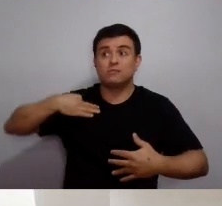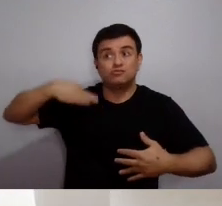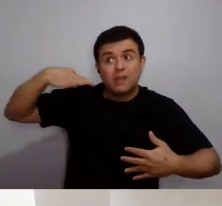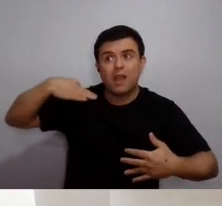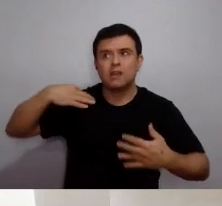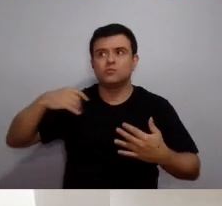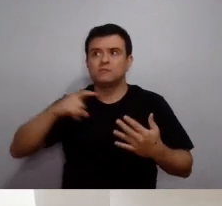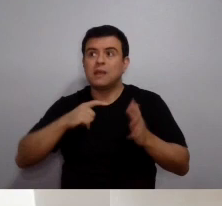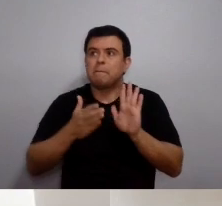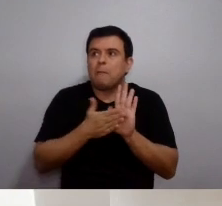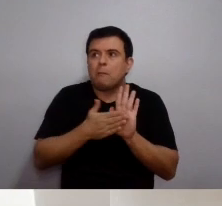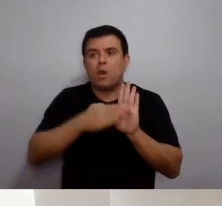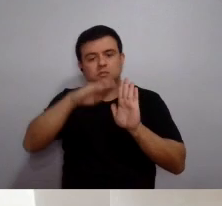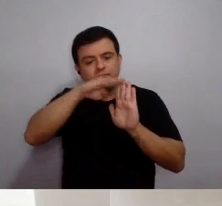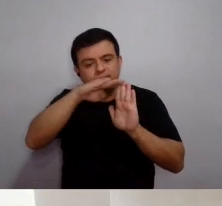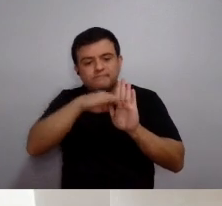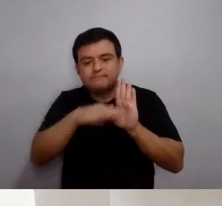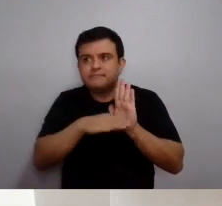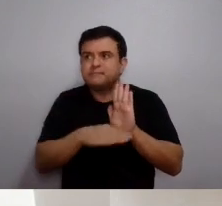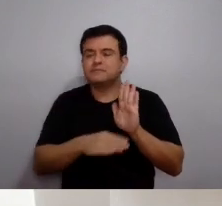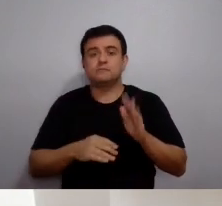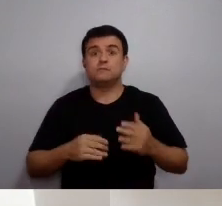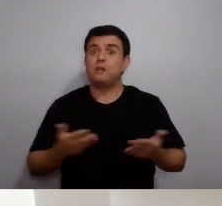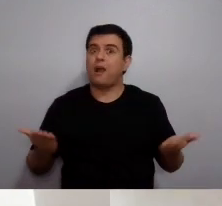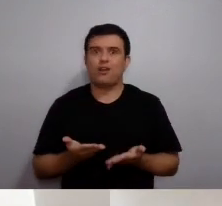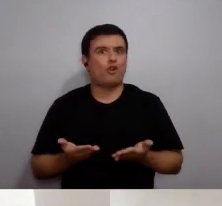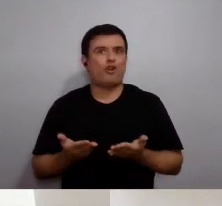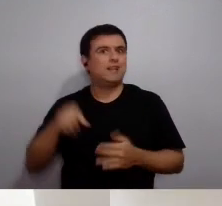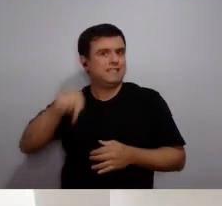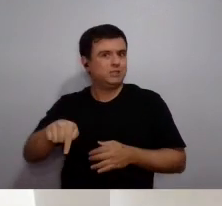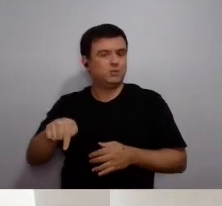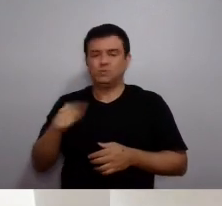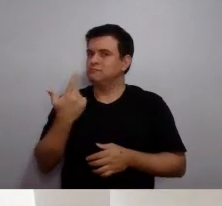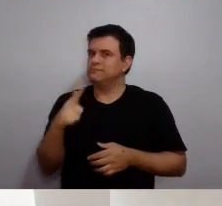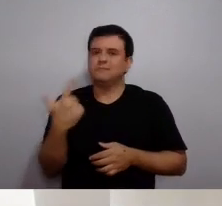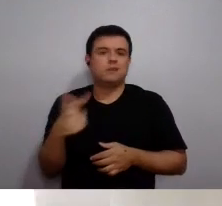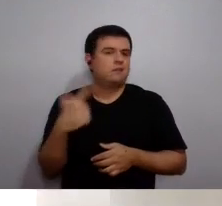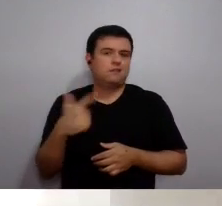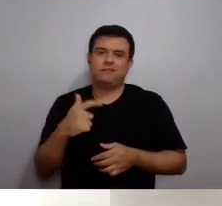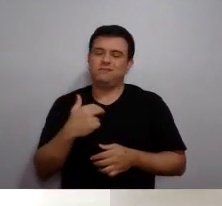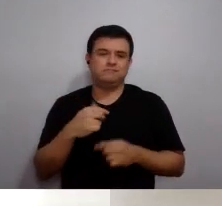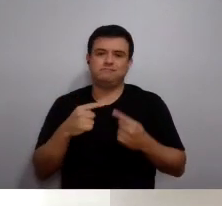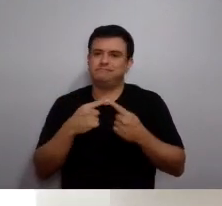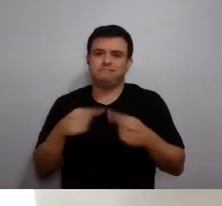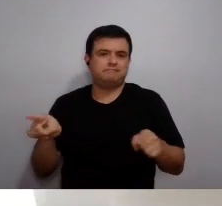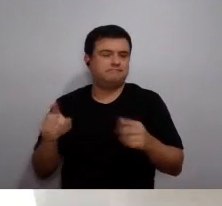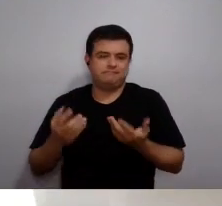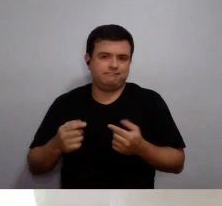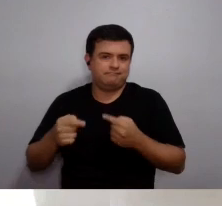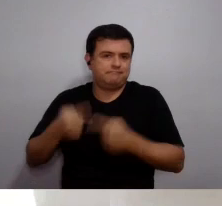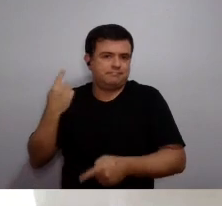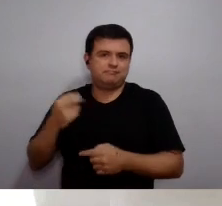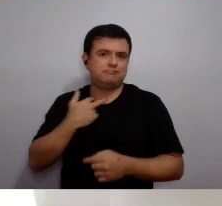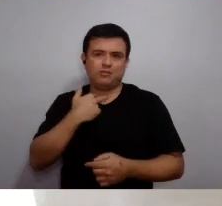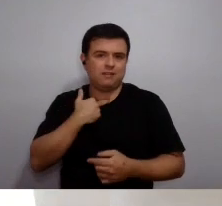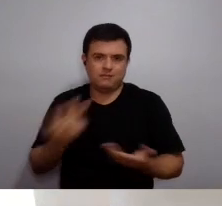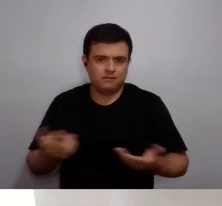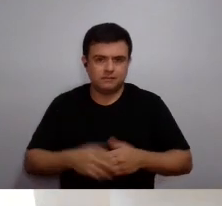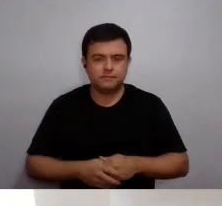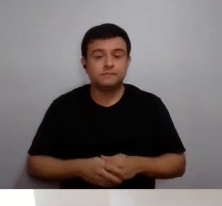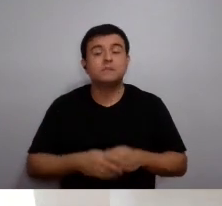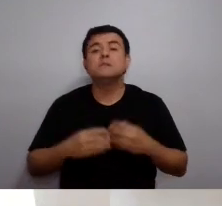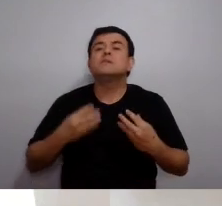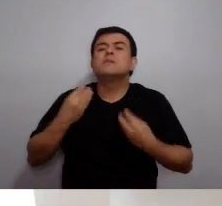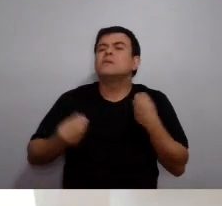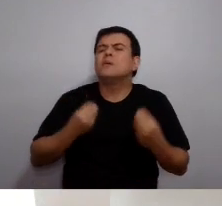estou me candidatando aí, essa aqui é a minha plataforma e tal, isso aí a gente não vai ter como ter dessa vez,